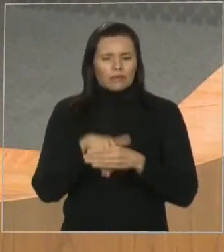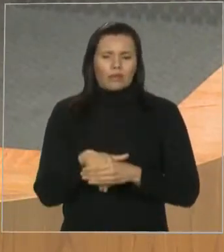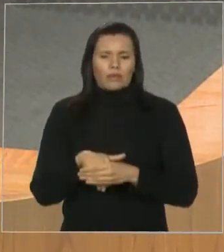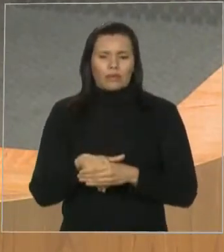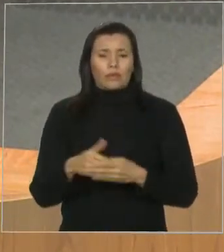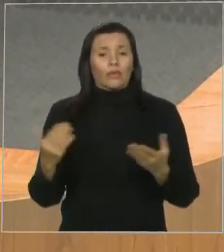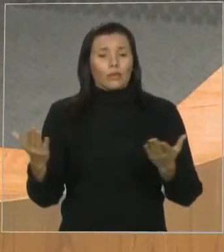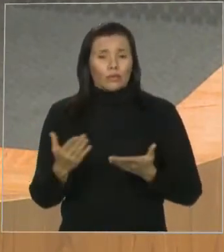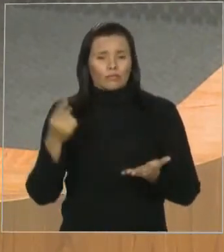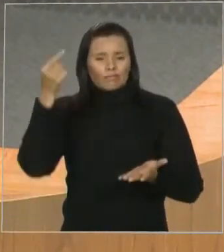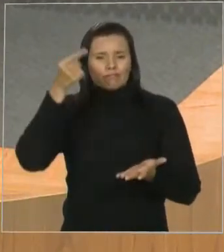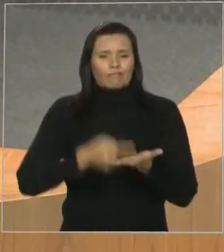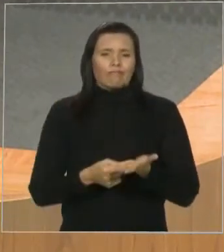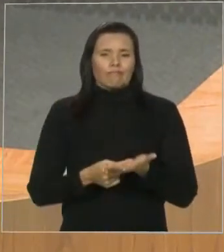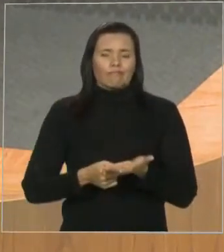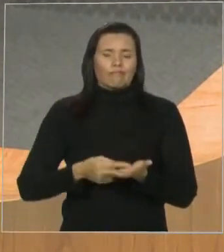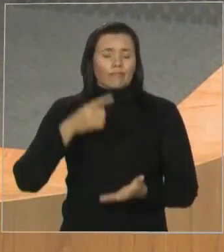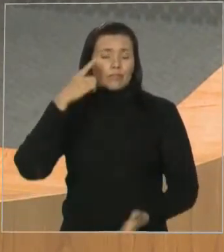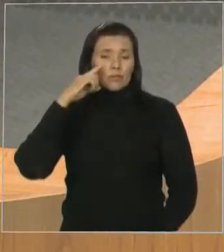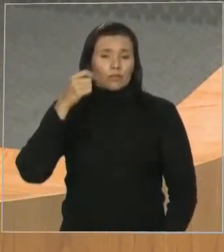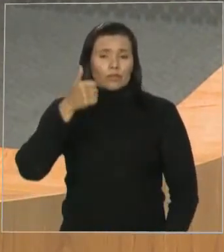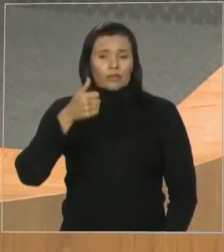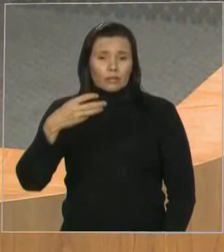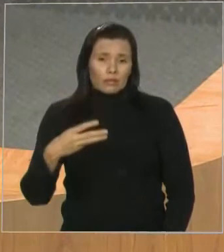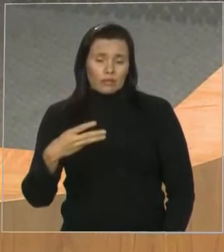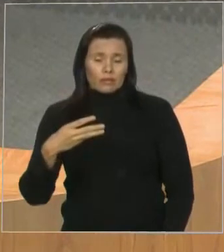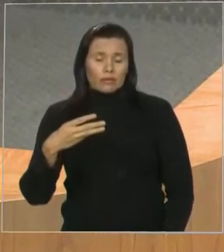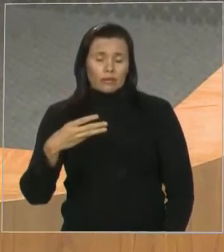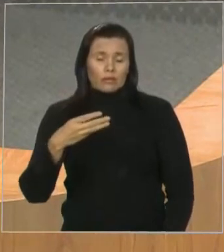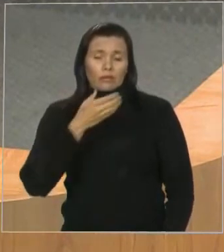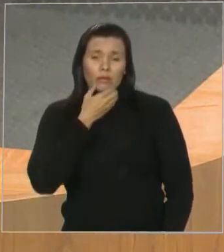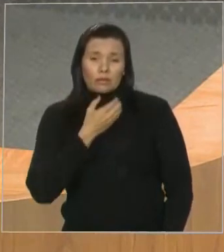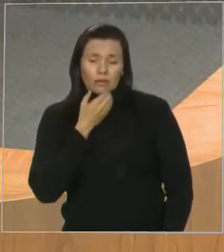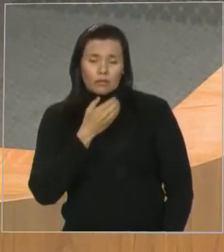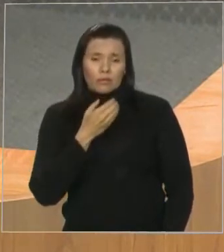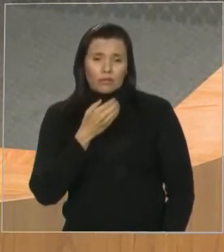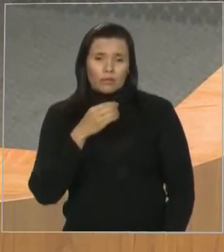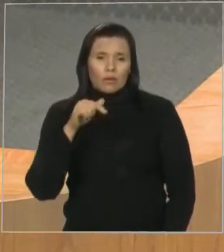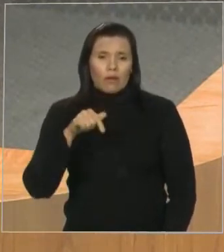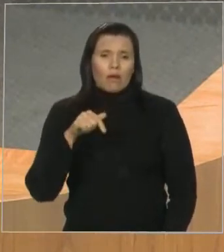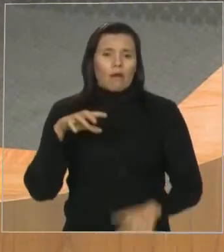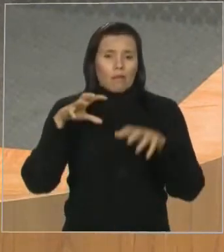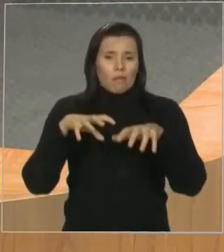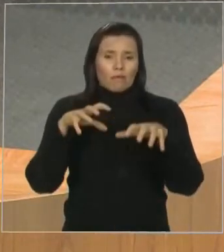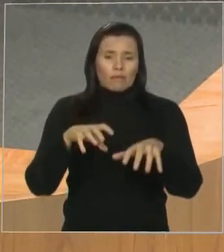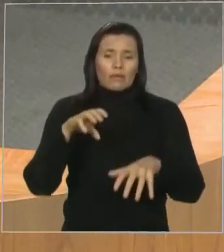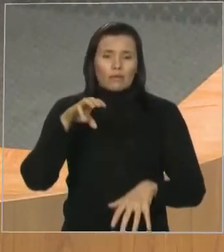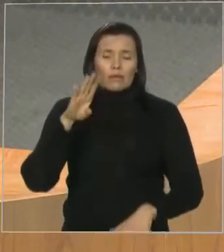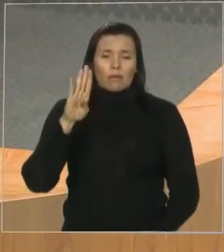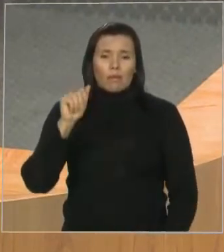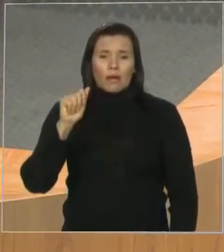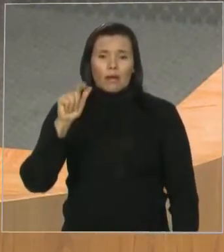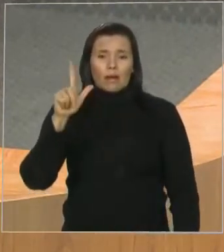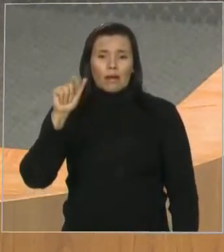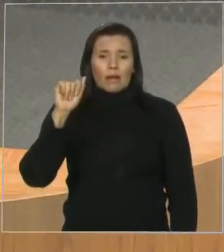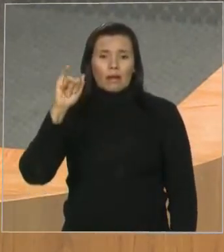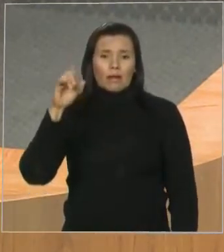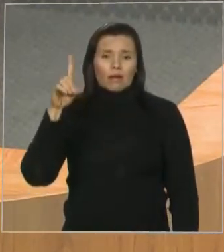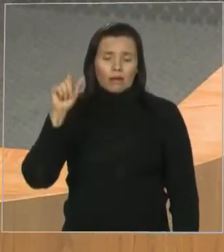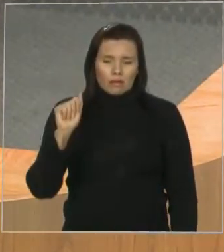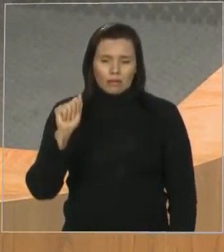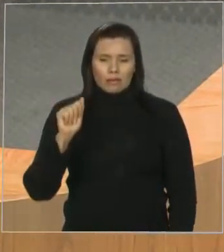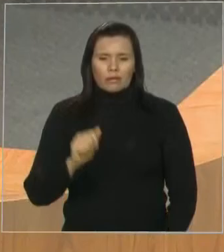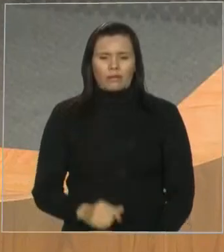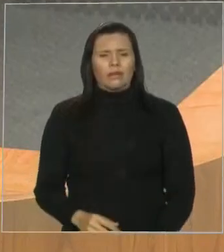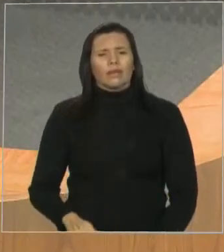13 de dezembro é o dia da balaiada. Lembra a luta do povo maranis. Que viva a luta do nosso